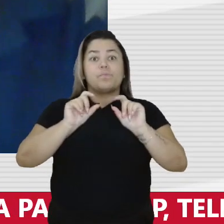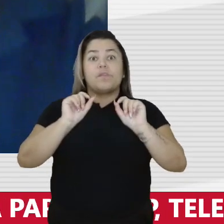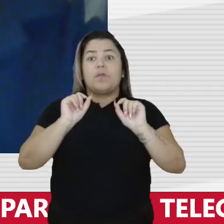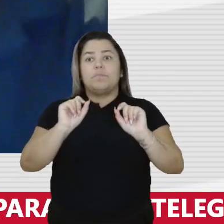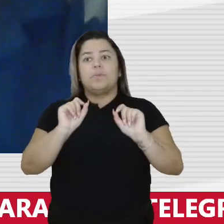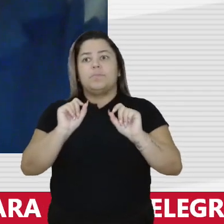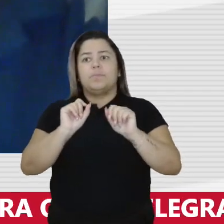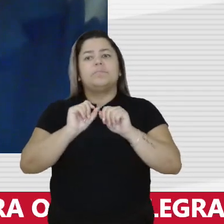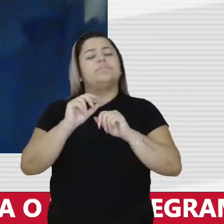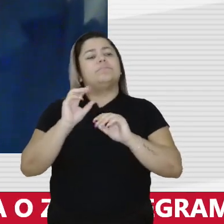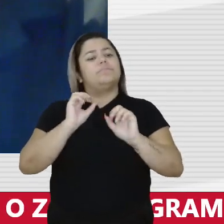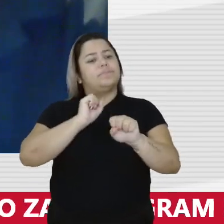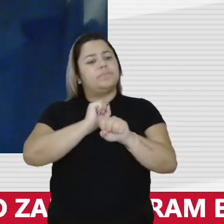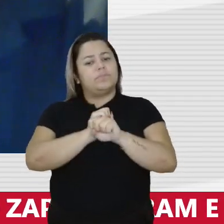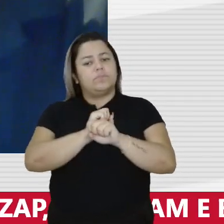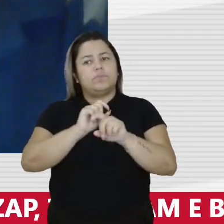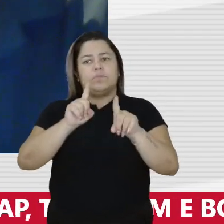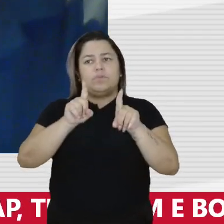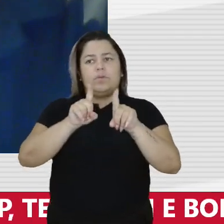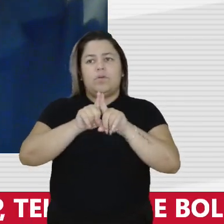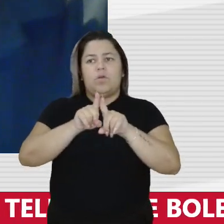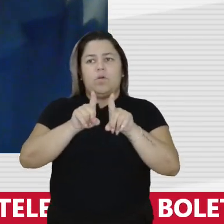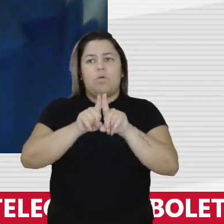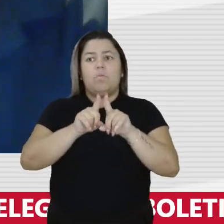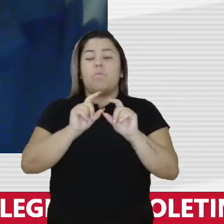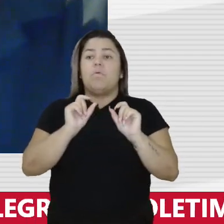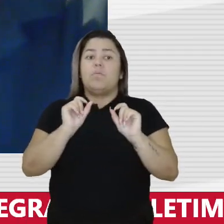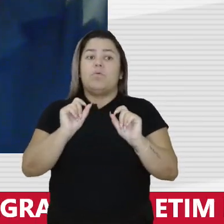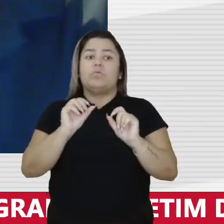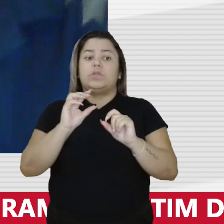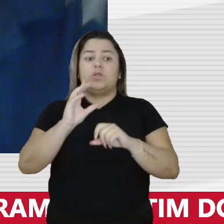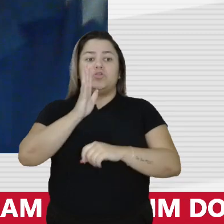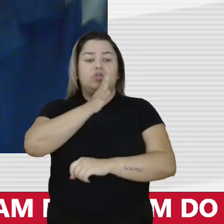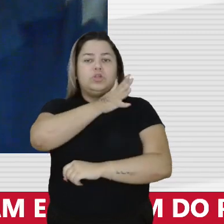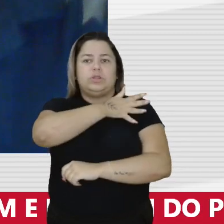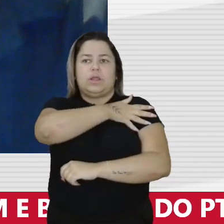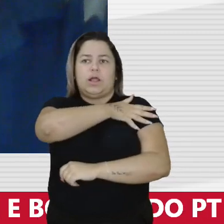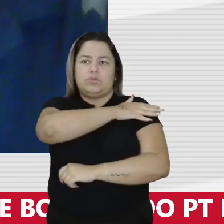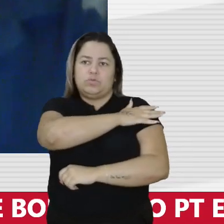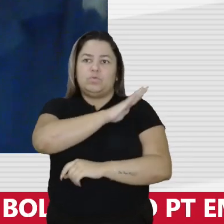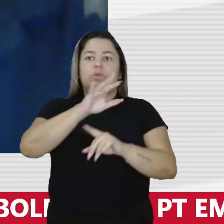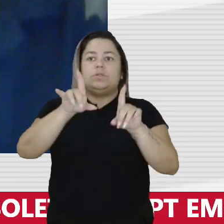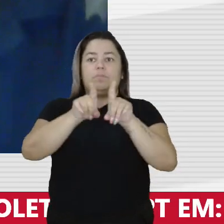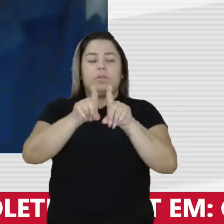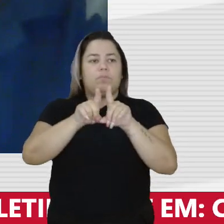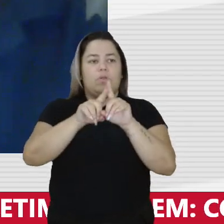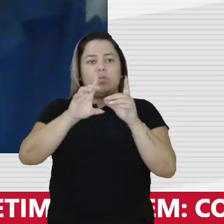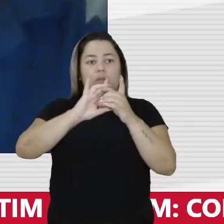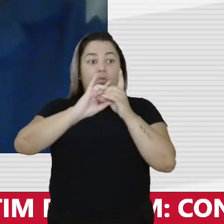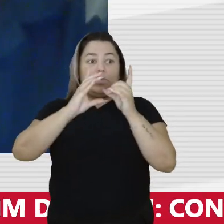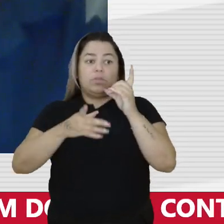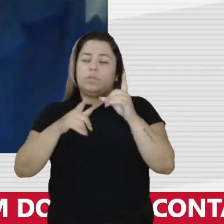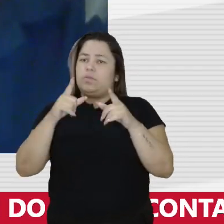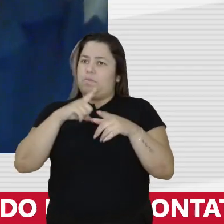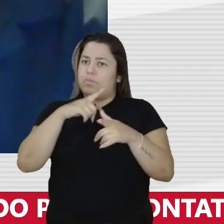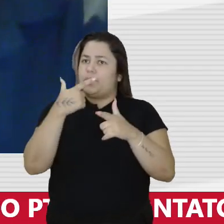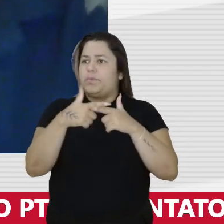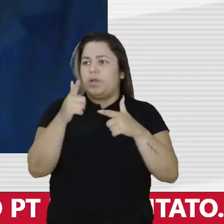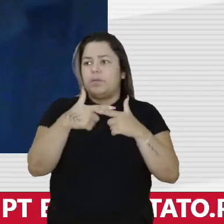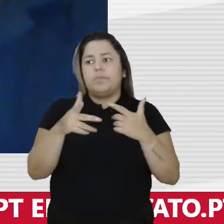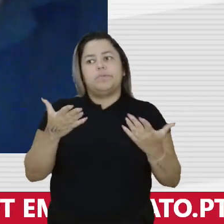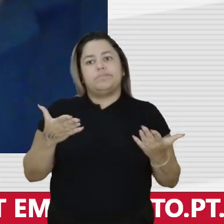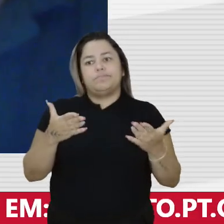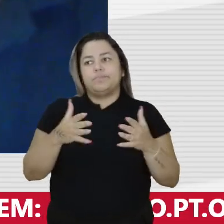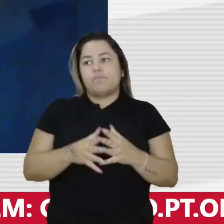peraí, gente, não dá para ter uma ponta de ditadura dentro de uma democracia. Você não é a democracia que está com problema. Por favor.